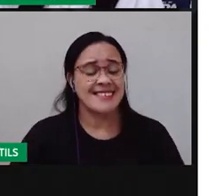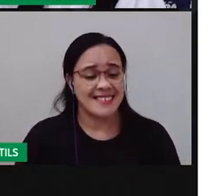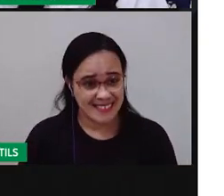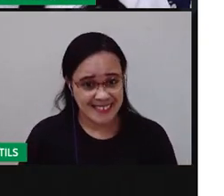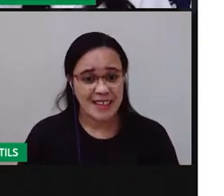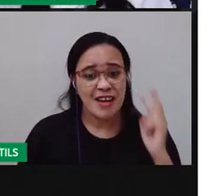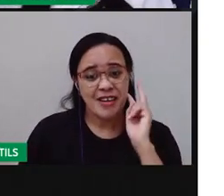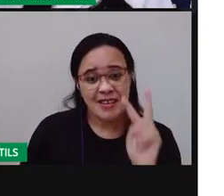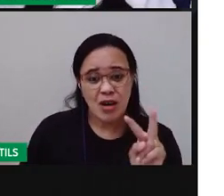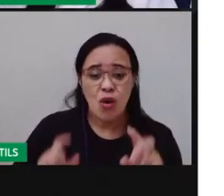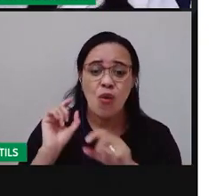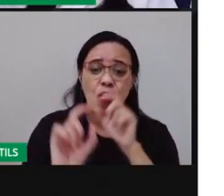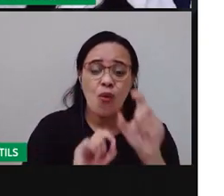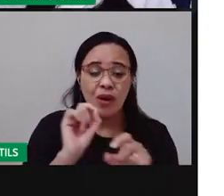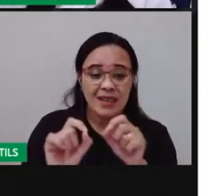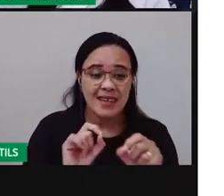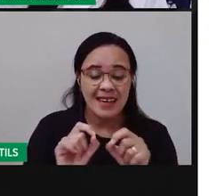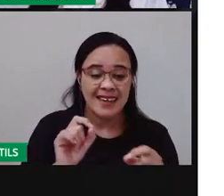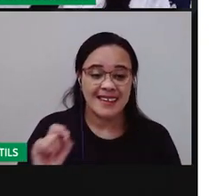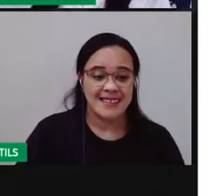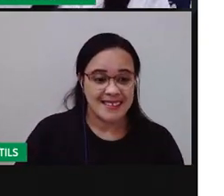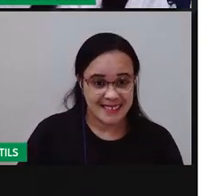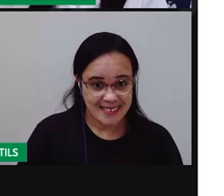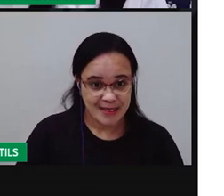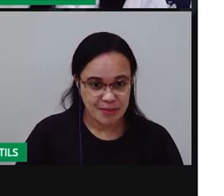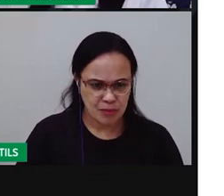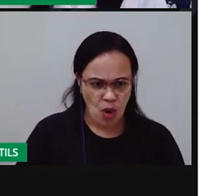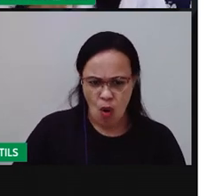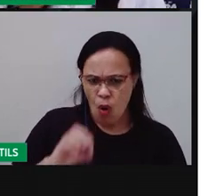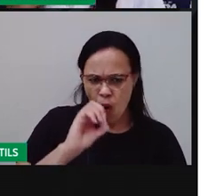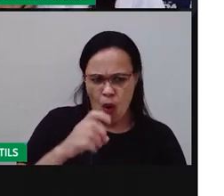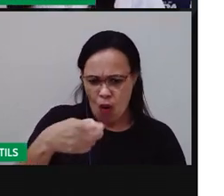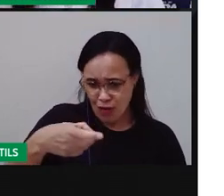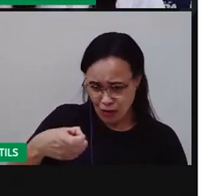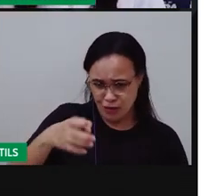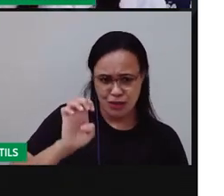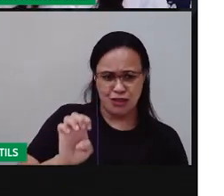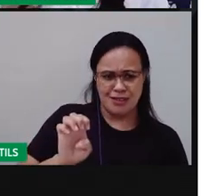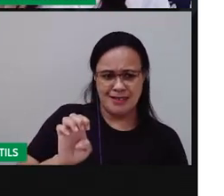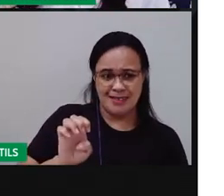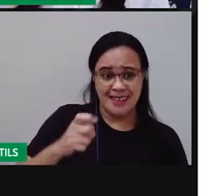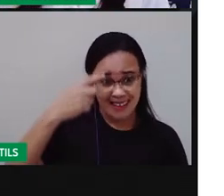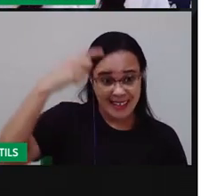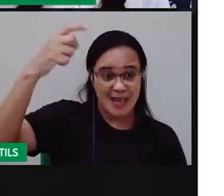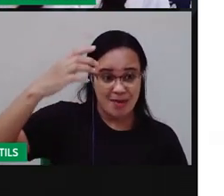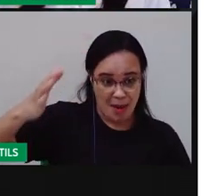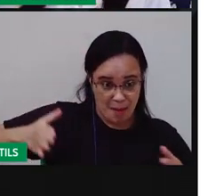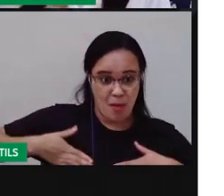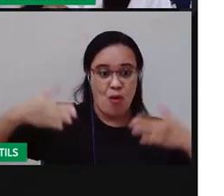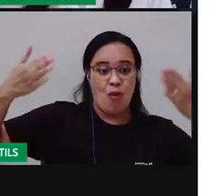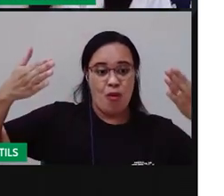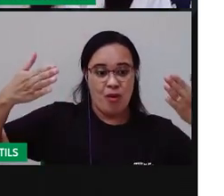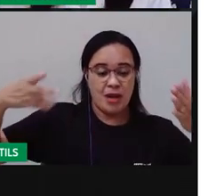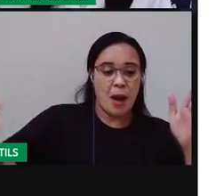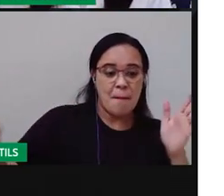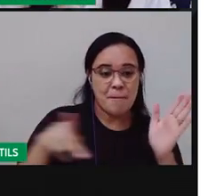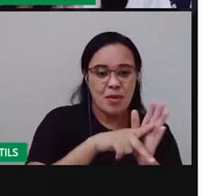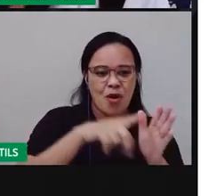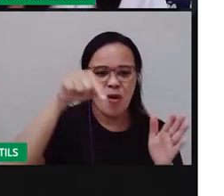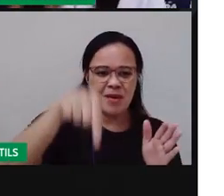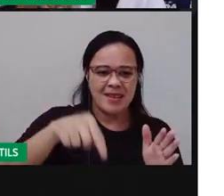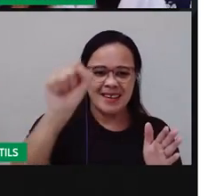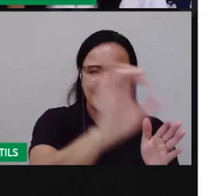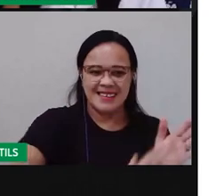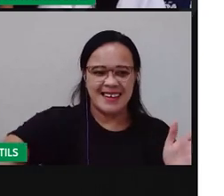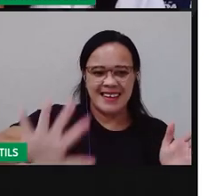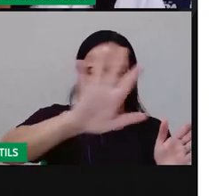Vejam aí aquela expressão, né, oxe, aquela expressão típica do vocabulário nordestino, que